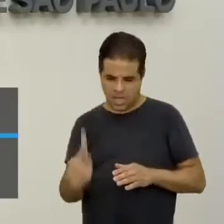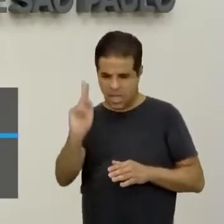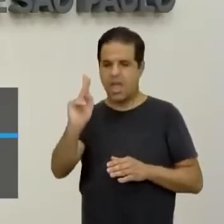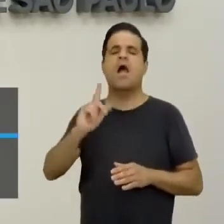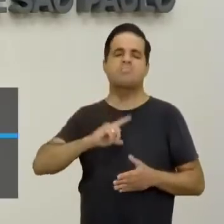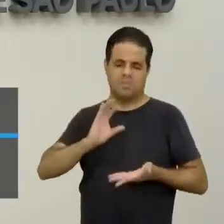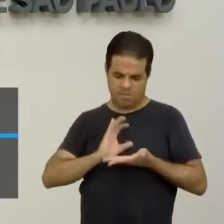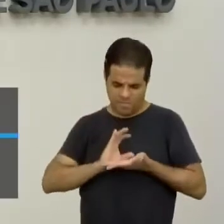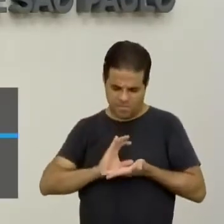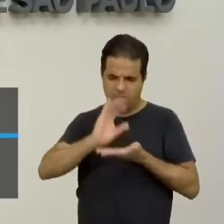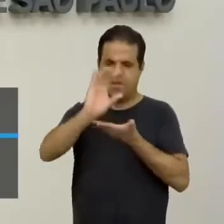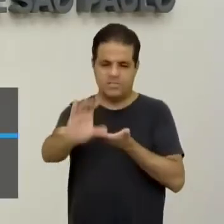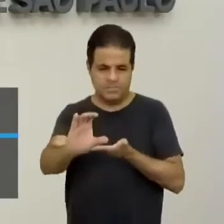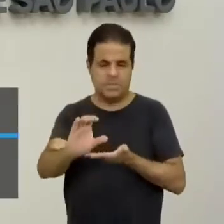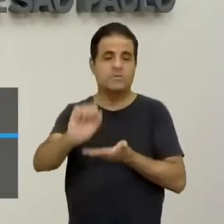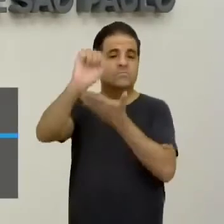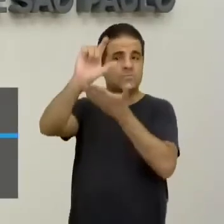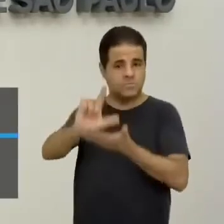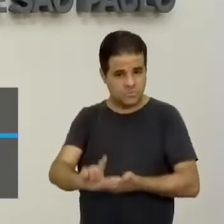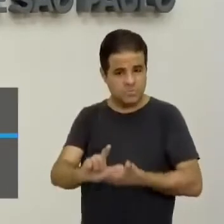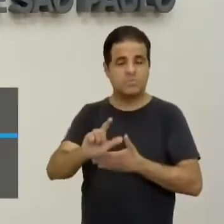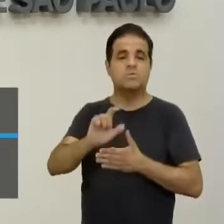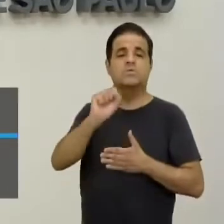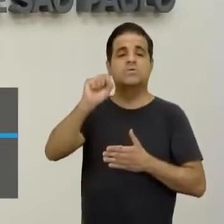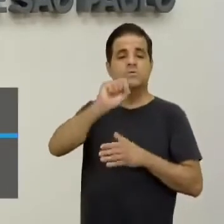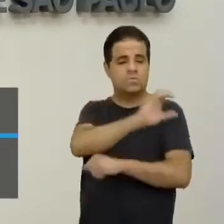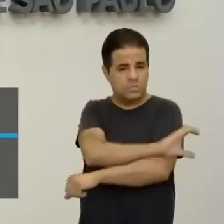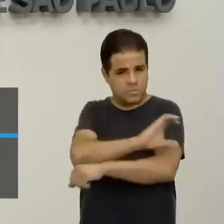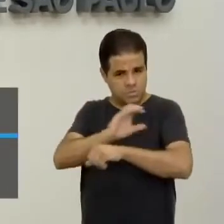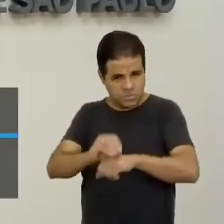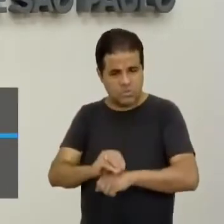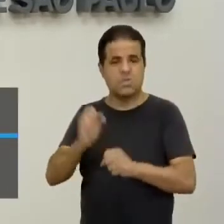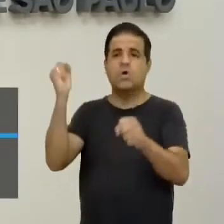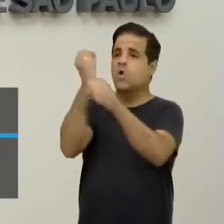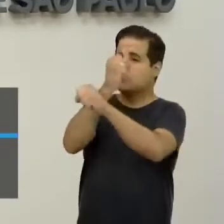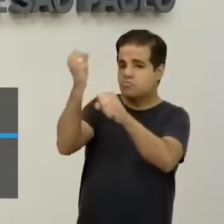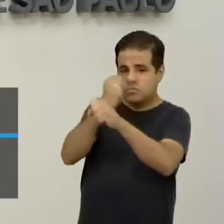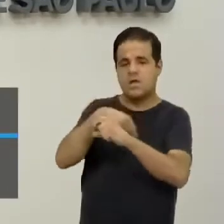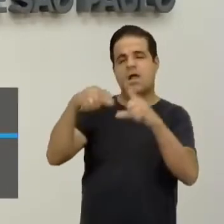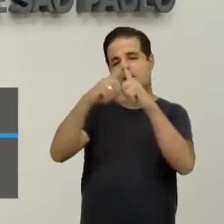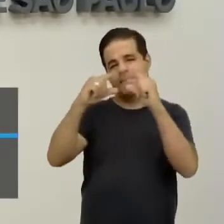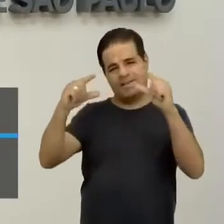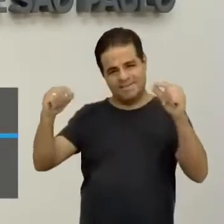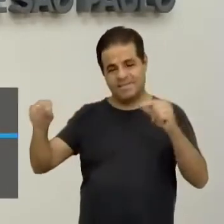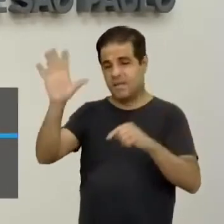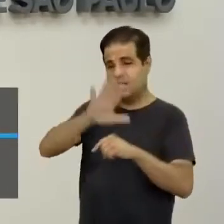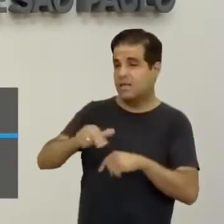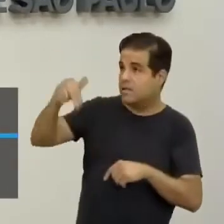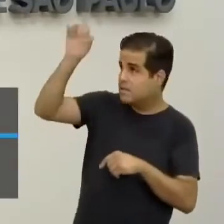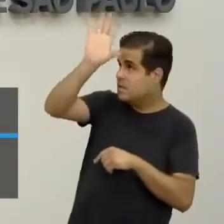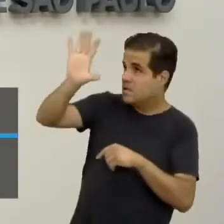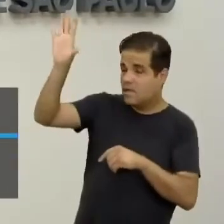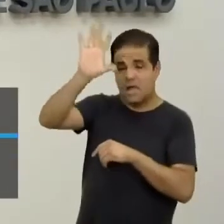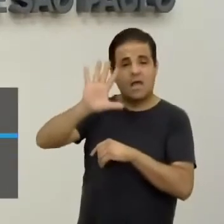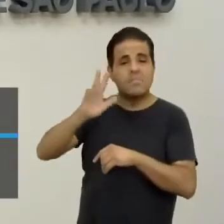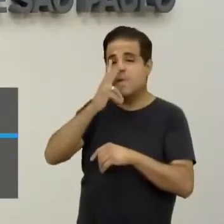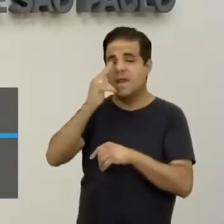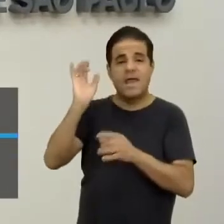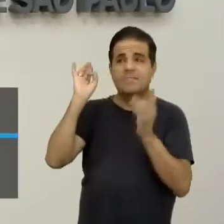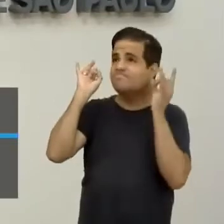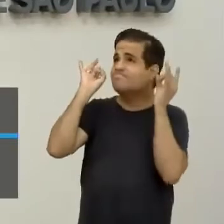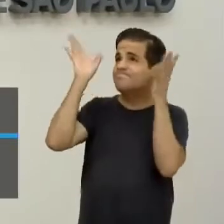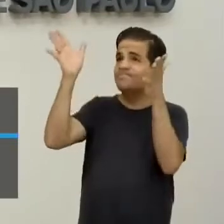investimento no Sudeste e no Centro-Oeste. gente tem a construção de Brasília. Então, ali, a região Nordeste, ela fica